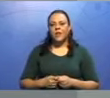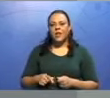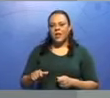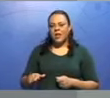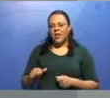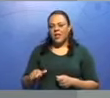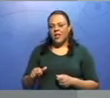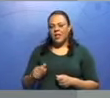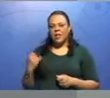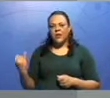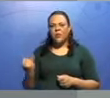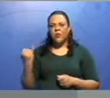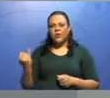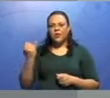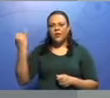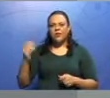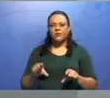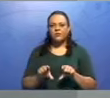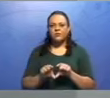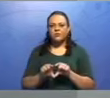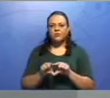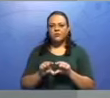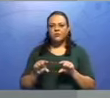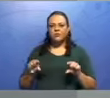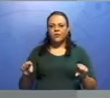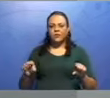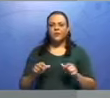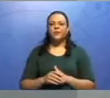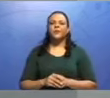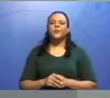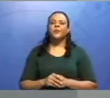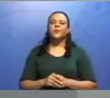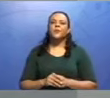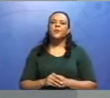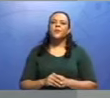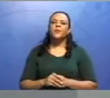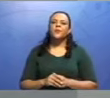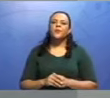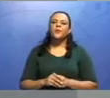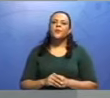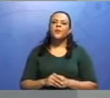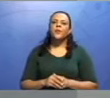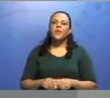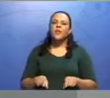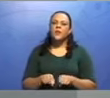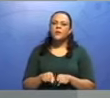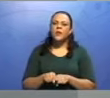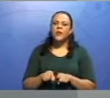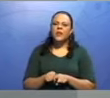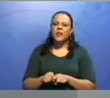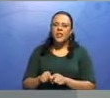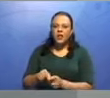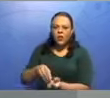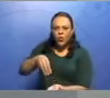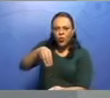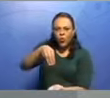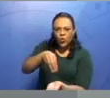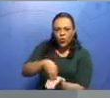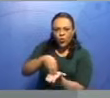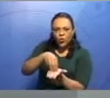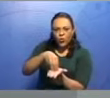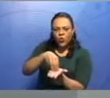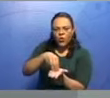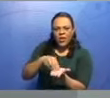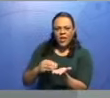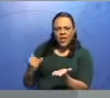indispensável na frase, tá? E, portanto, como ele é indispensável, ele é o núcleo. Então, o meu núcleo